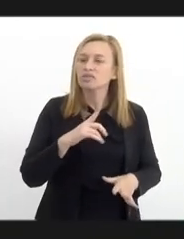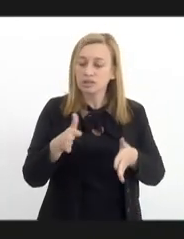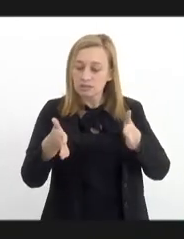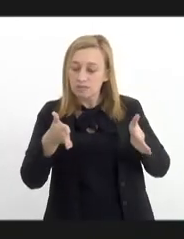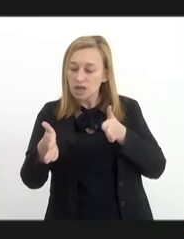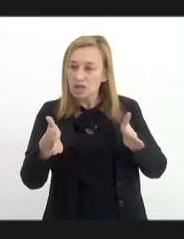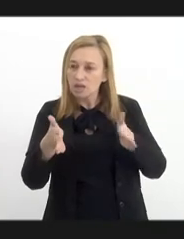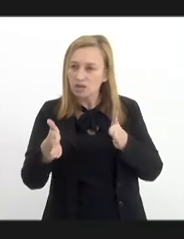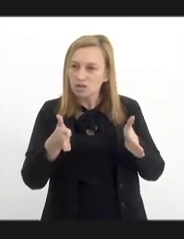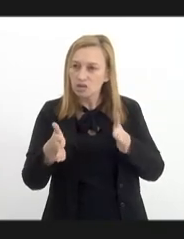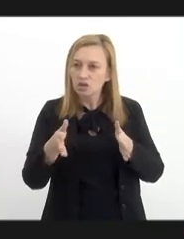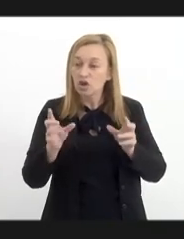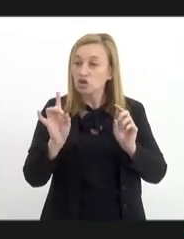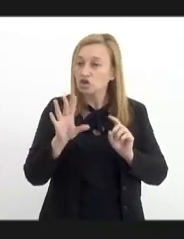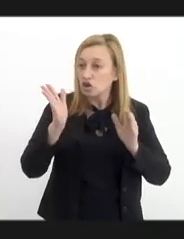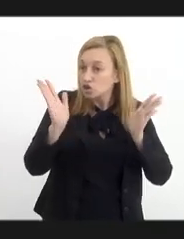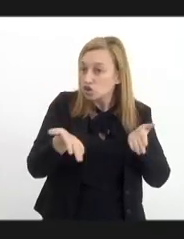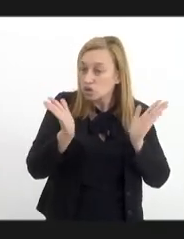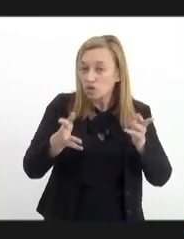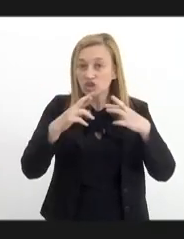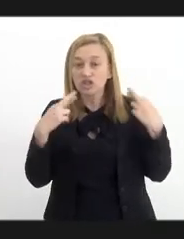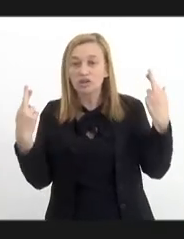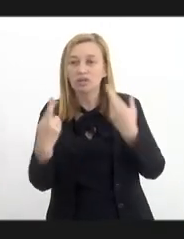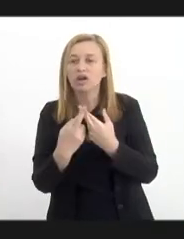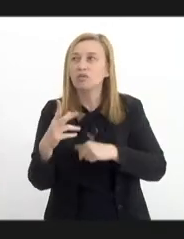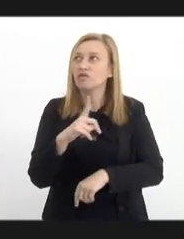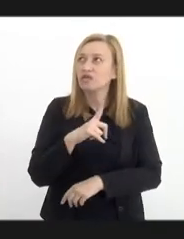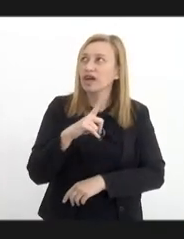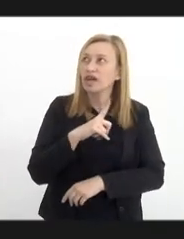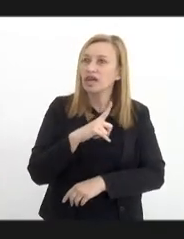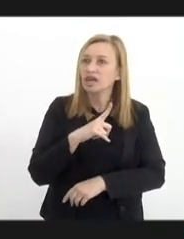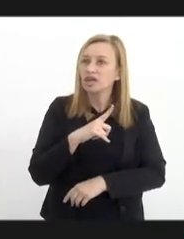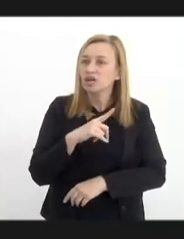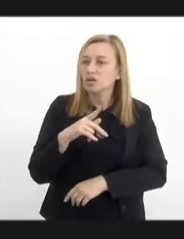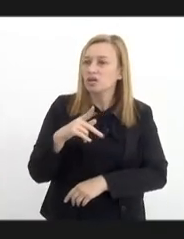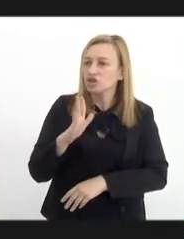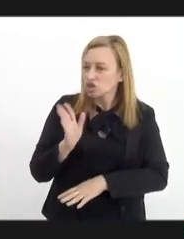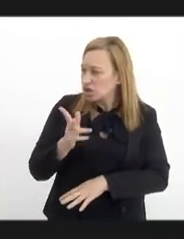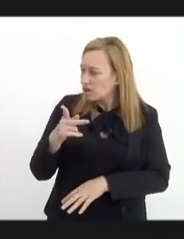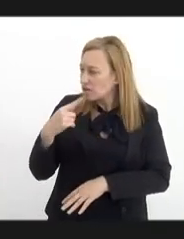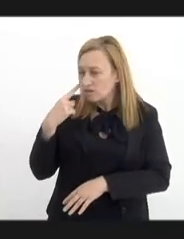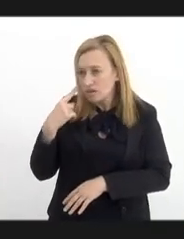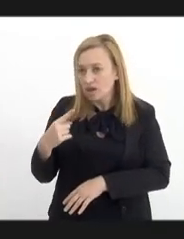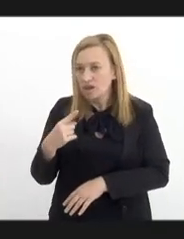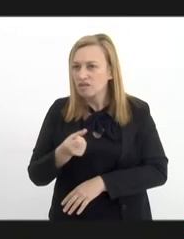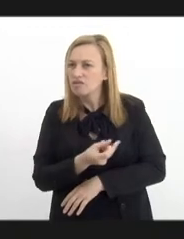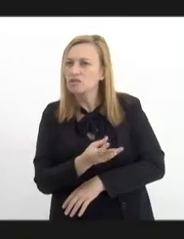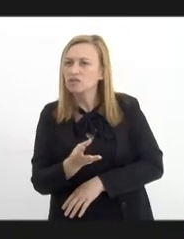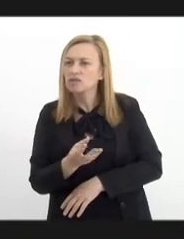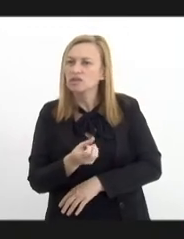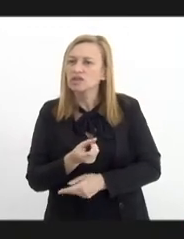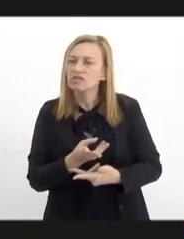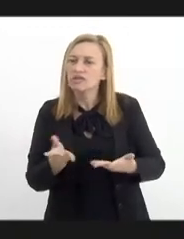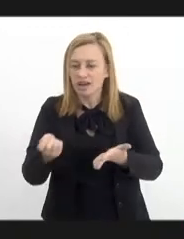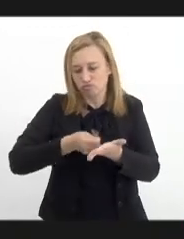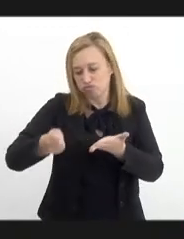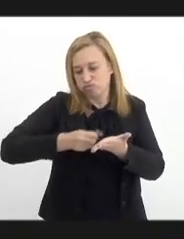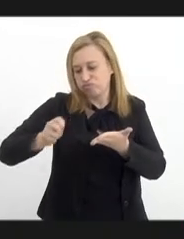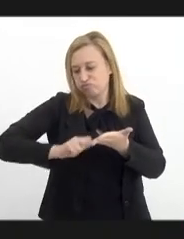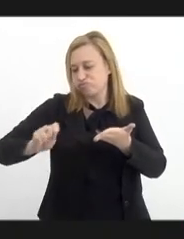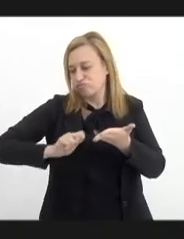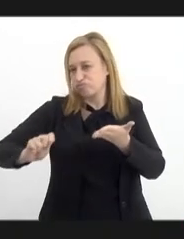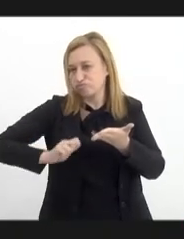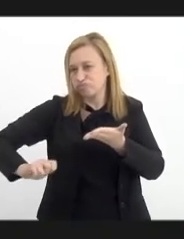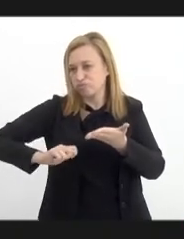período aí só de hoje dessa audiência a gente tem podido aqui, eu fiz já várias anotações, já foi três folhas de caderno